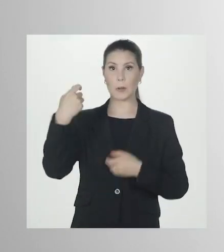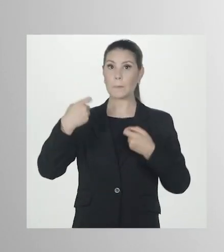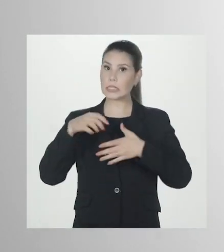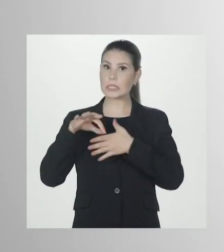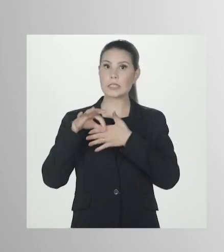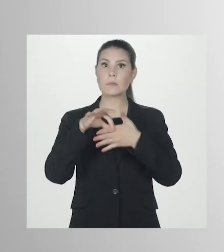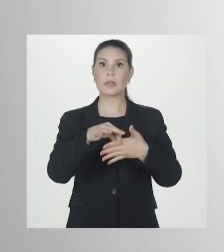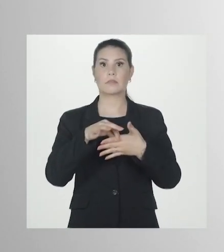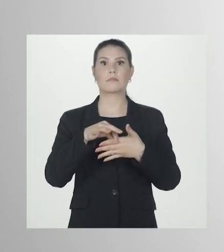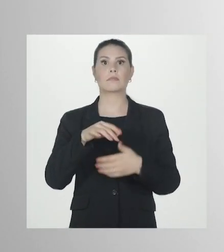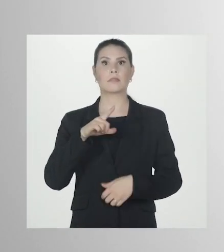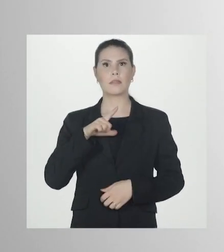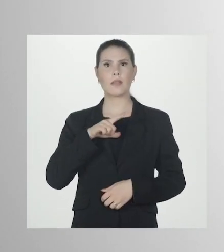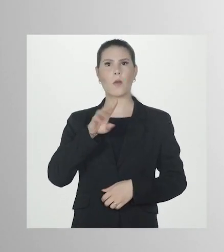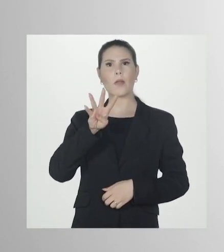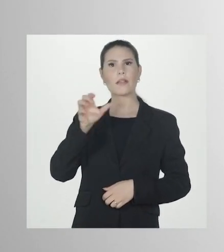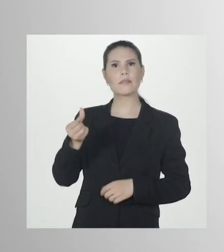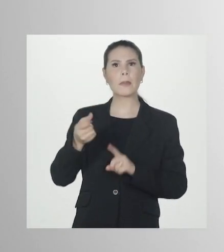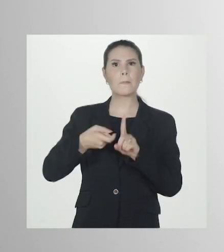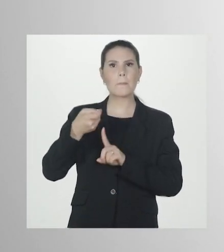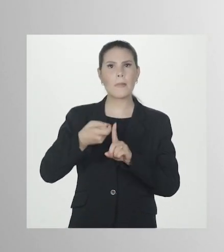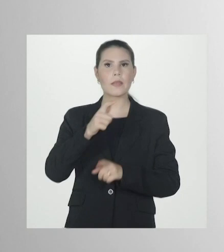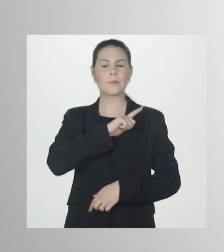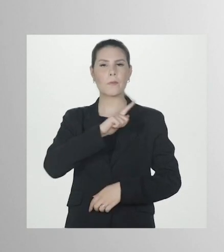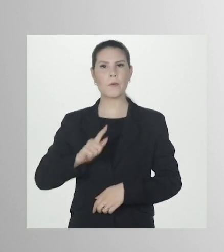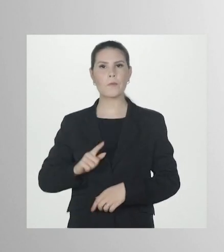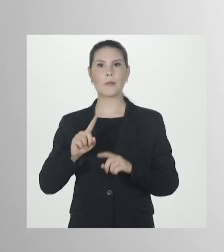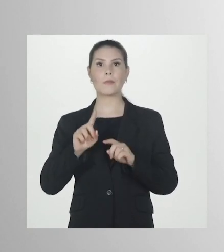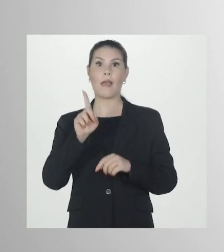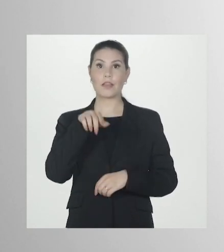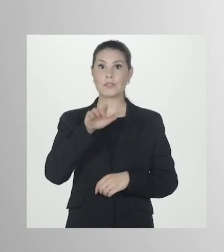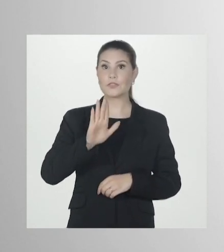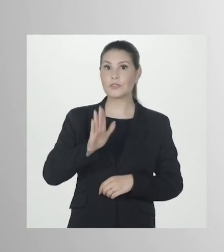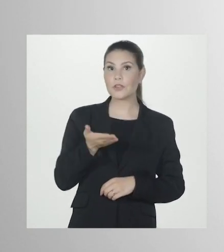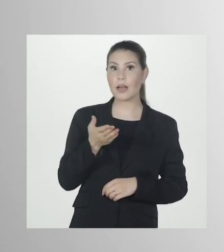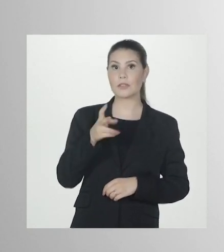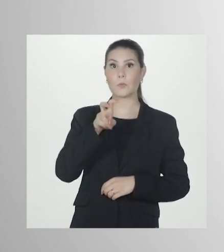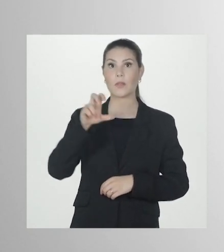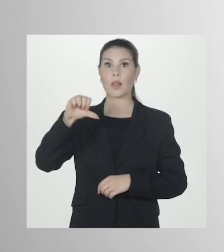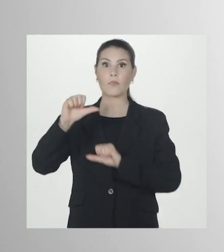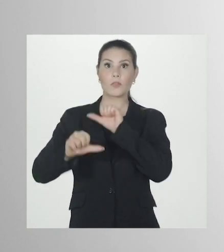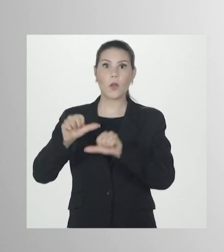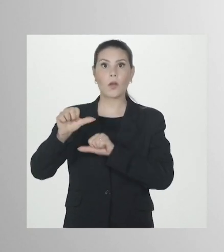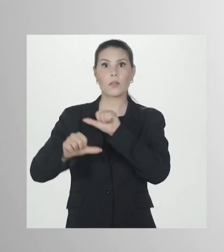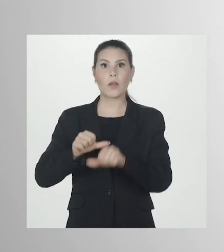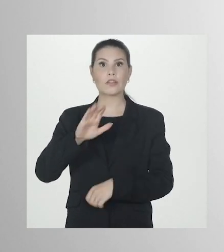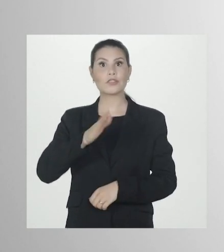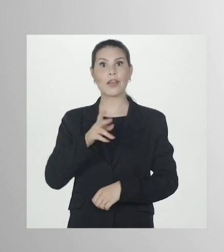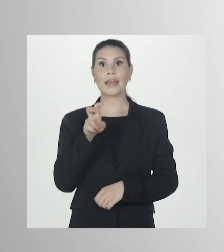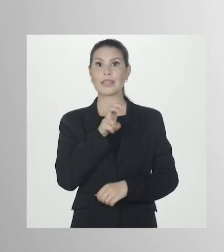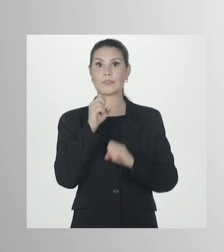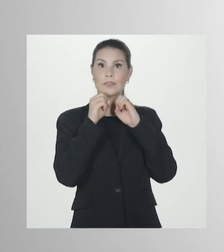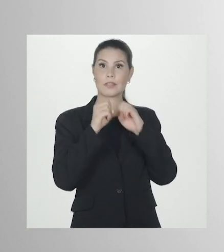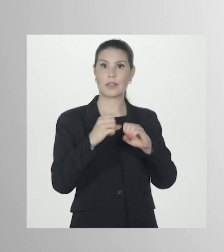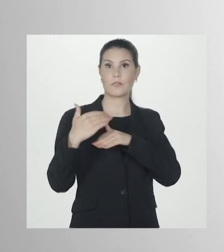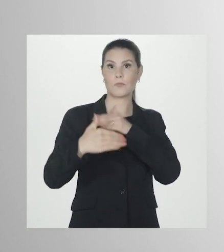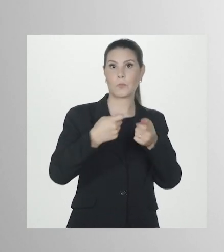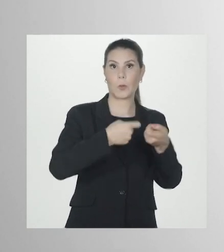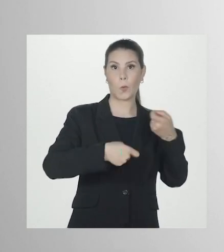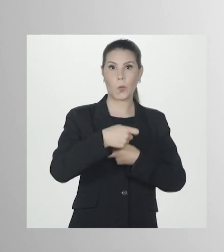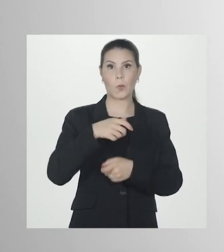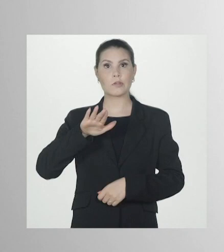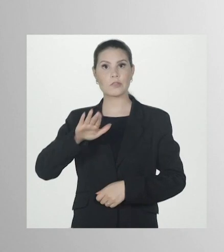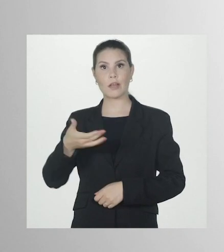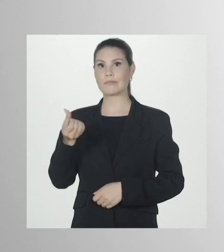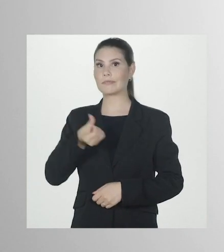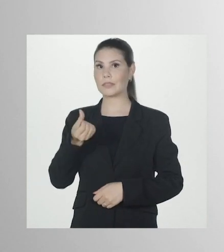reais. Uma cidade de Porto Alegre precisa de liderança. Com 46 meses de governo, são 59 trocas. A gente tá no quinto